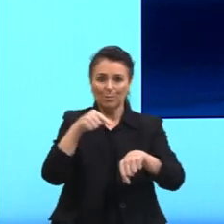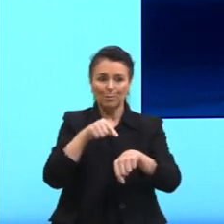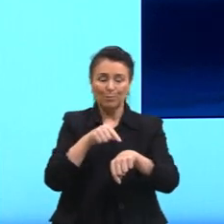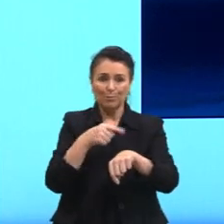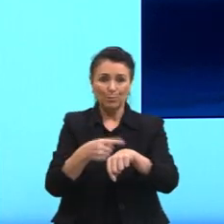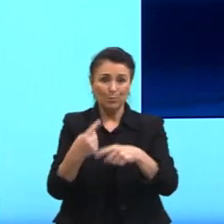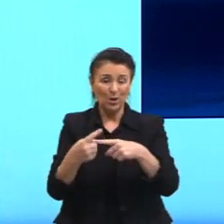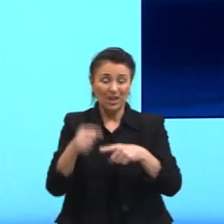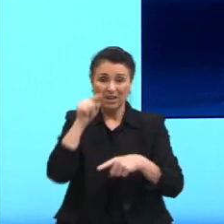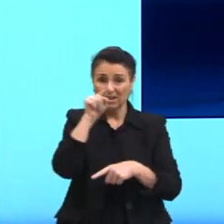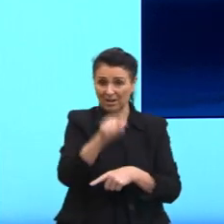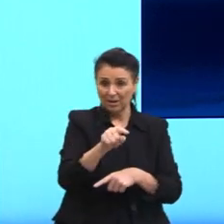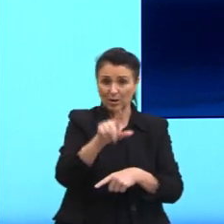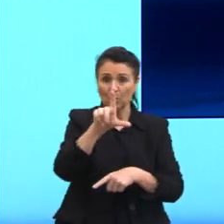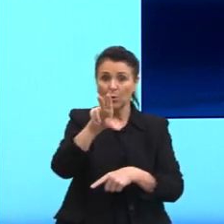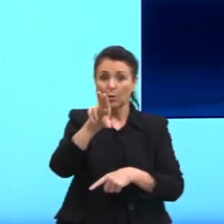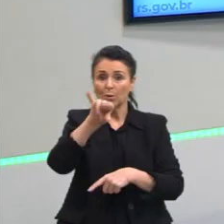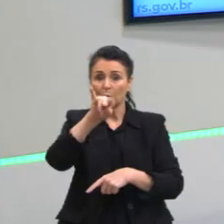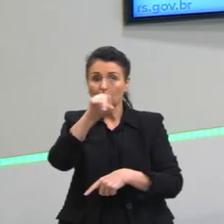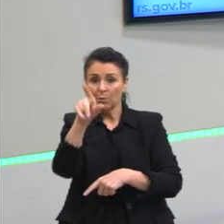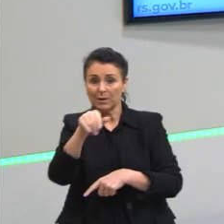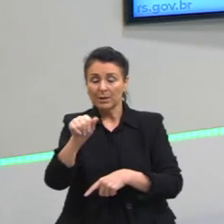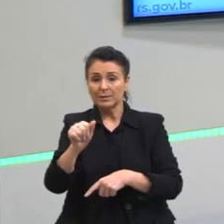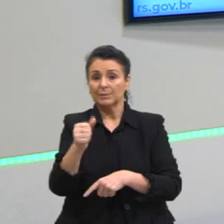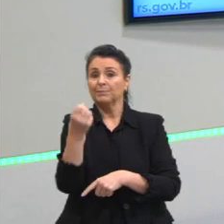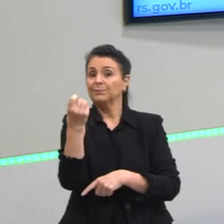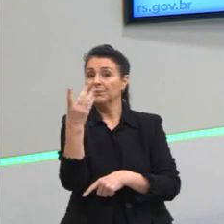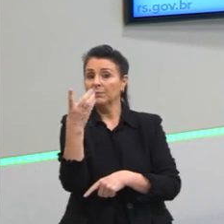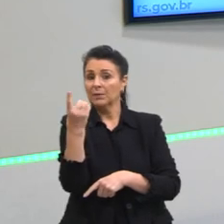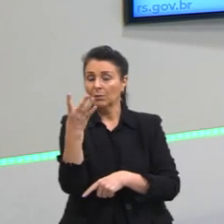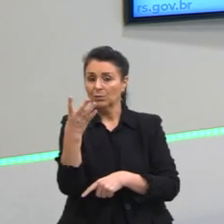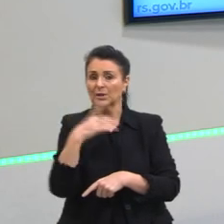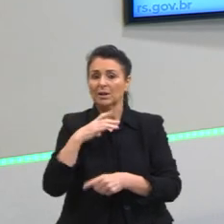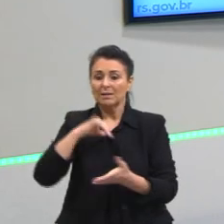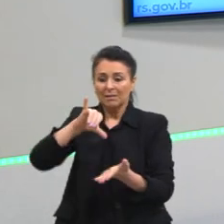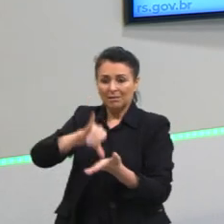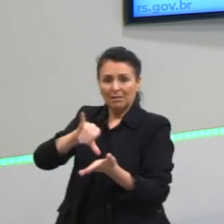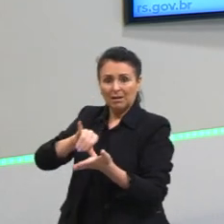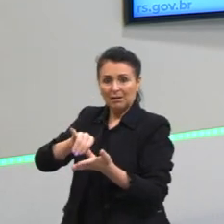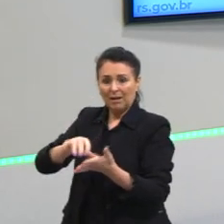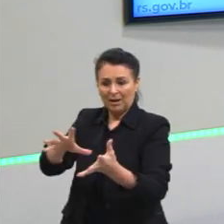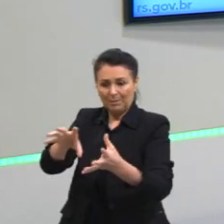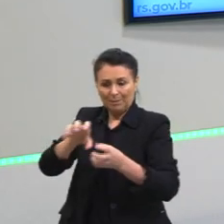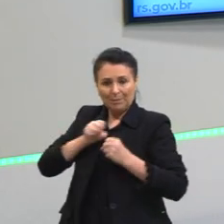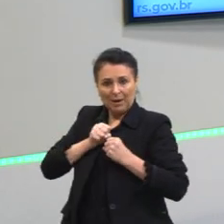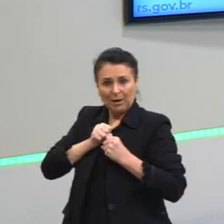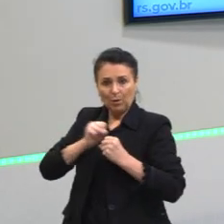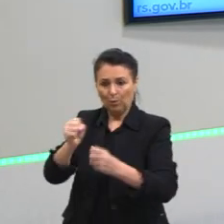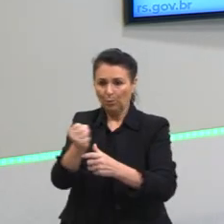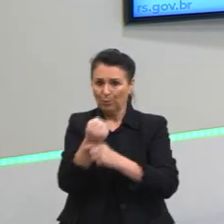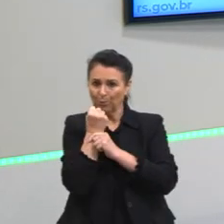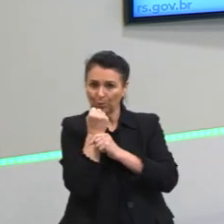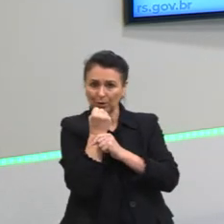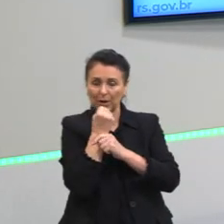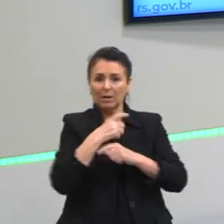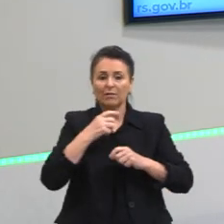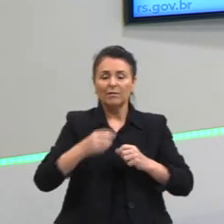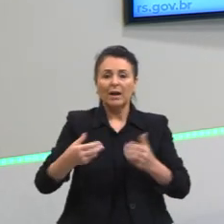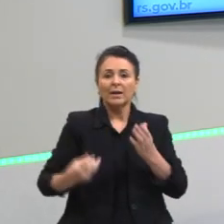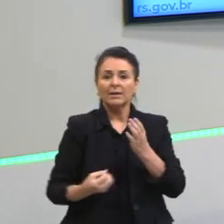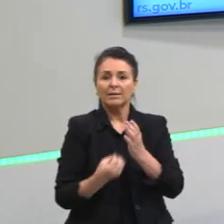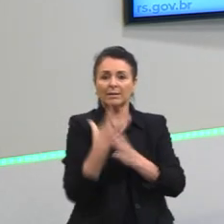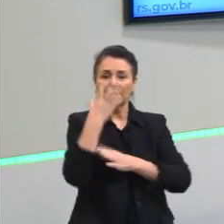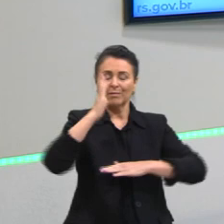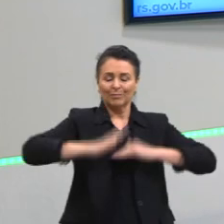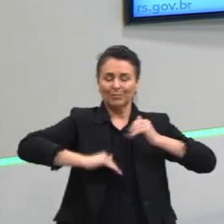XIV vai centralizar extremamente o poder na França, ele vai criar o Palácio de Versalhes e ele